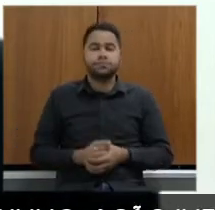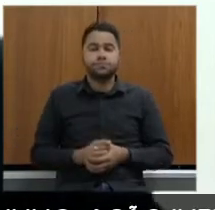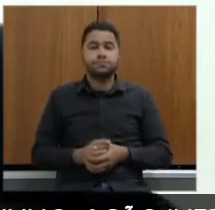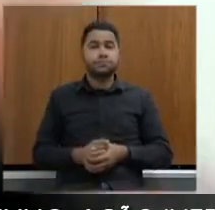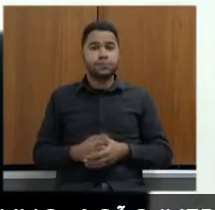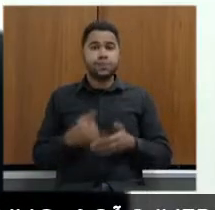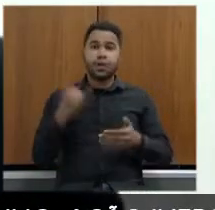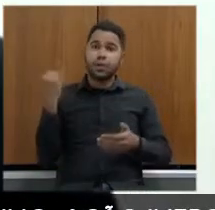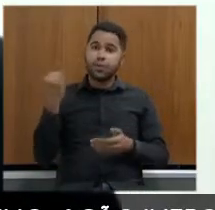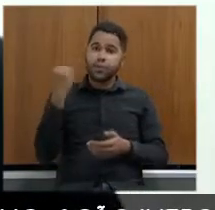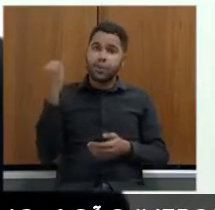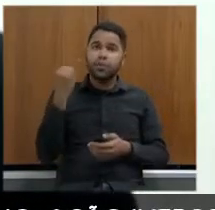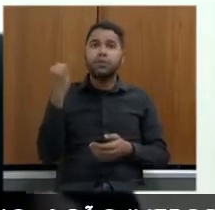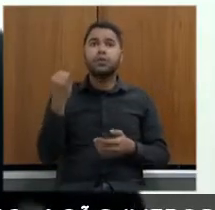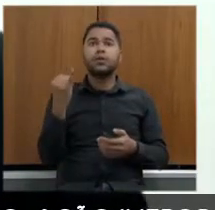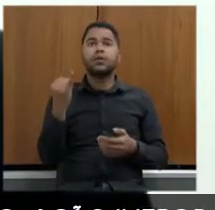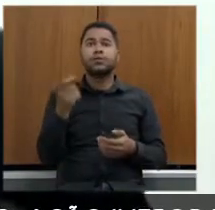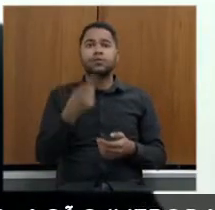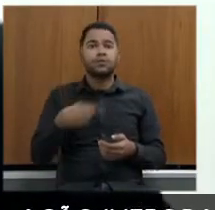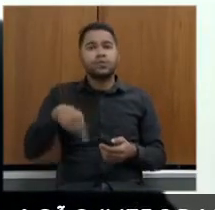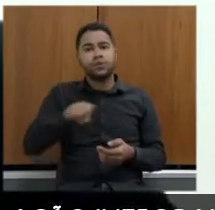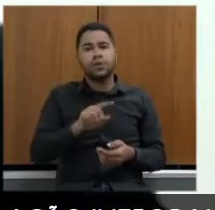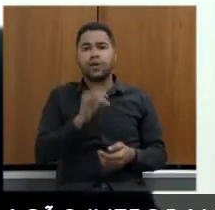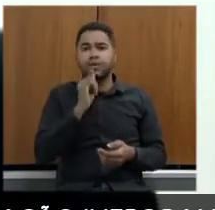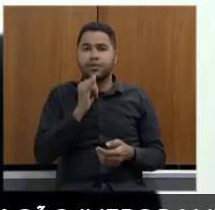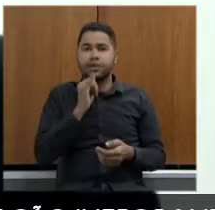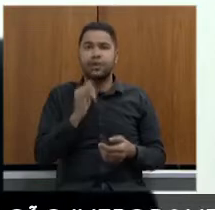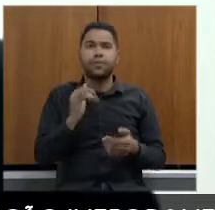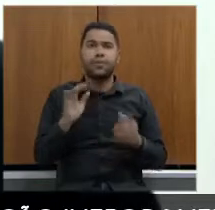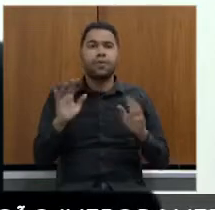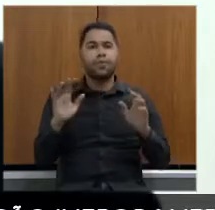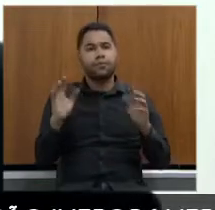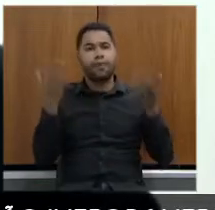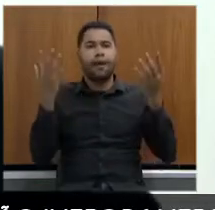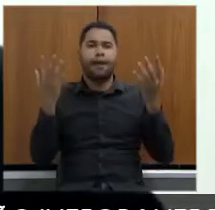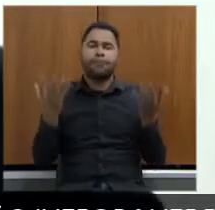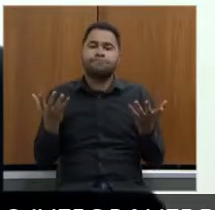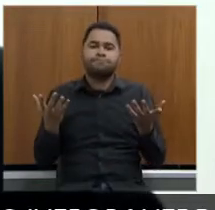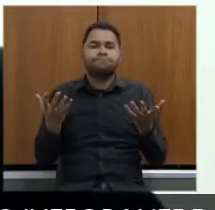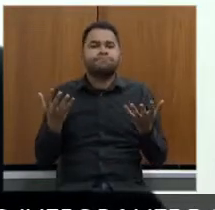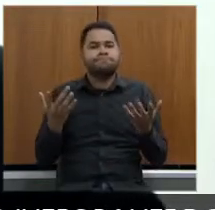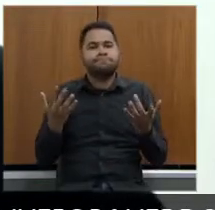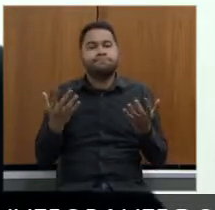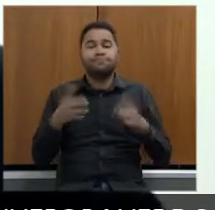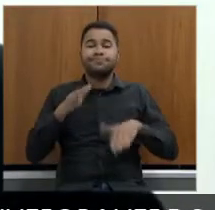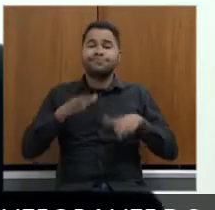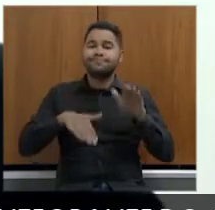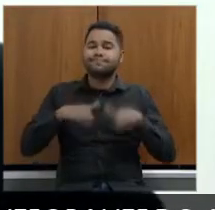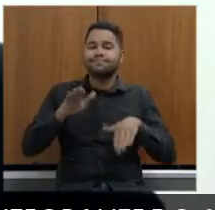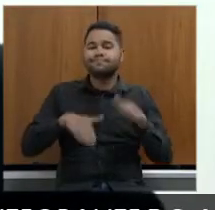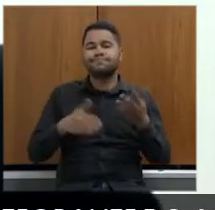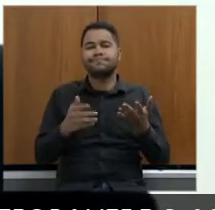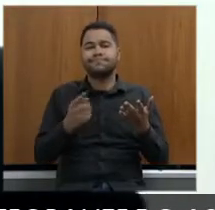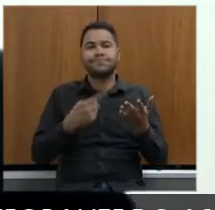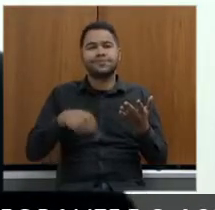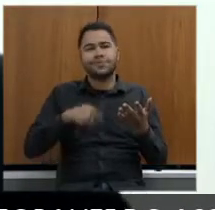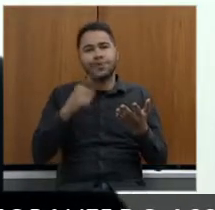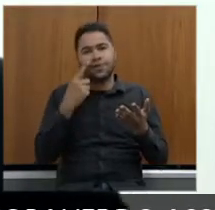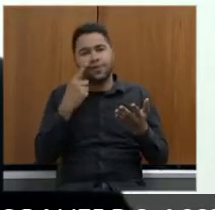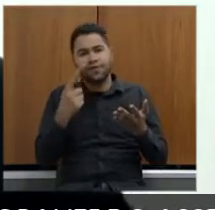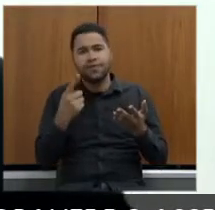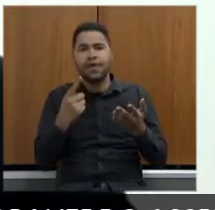tantos outros muglares clamando querendo uma obra dessa envergadura e muitas vezes a gente vê